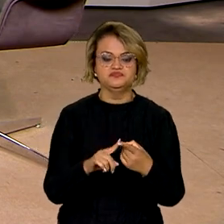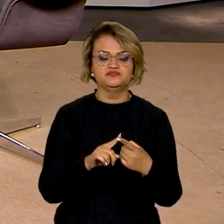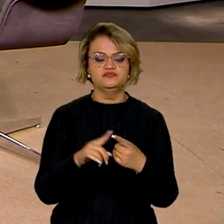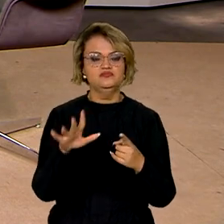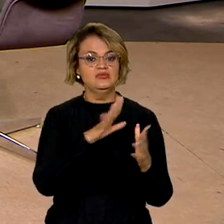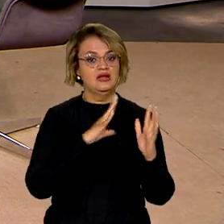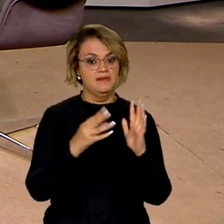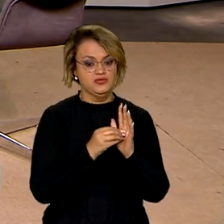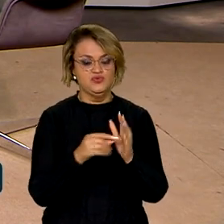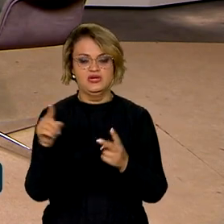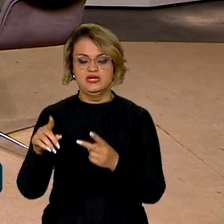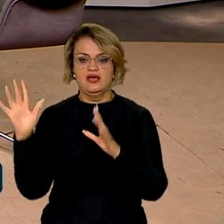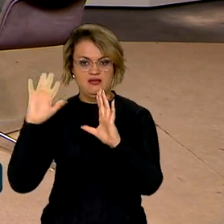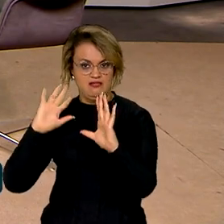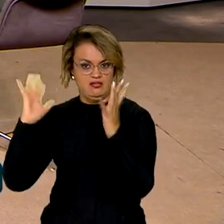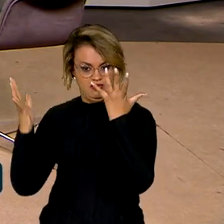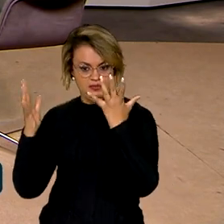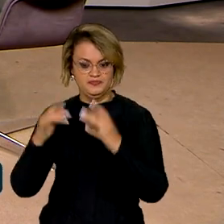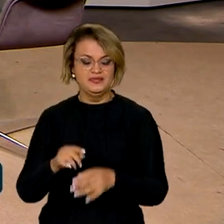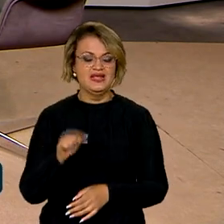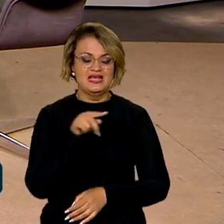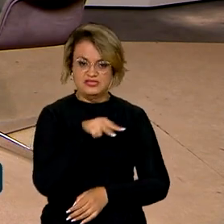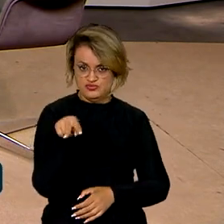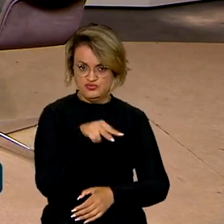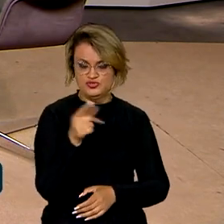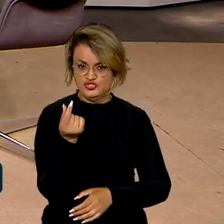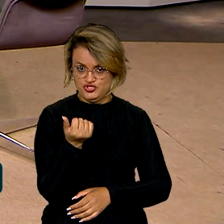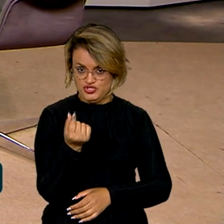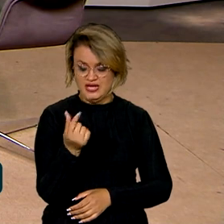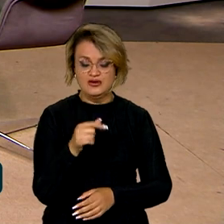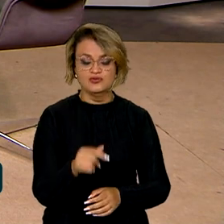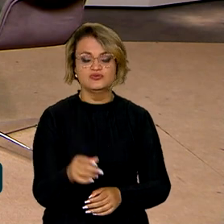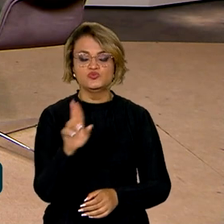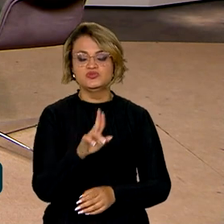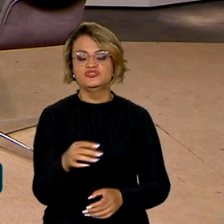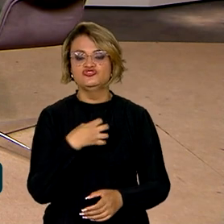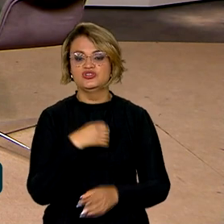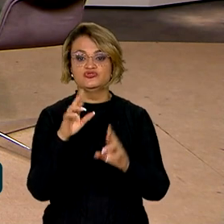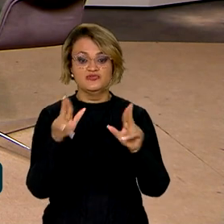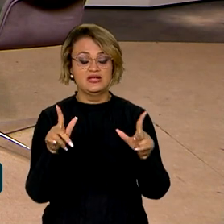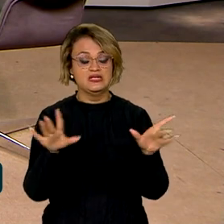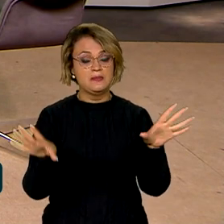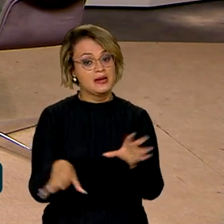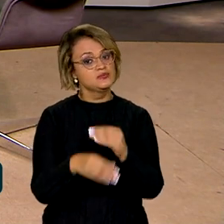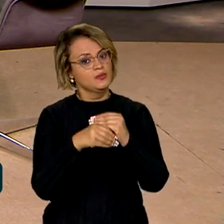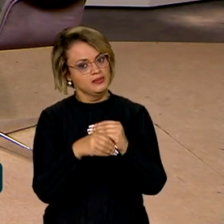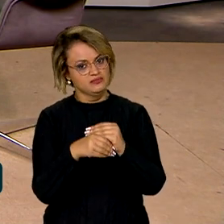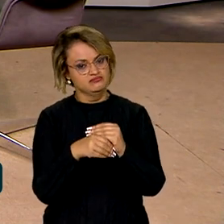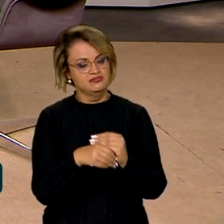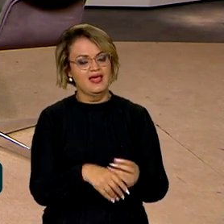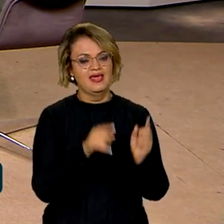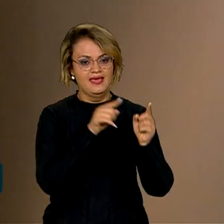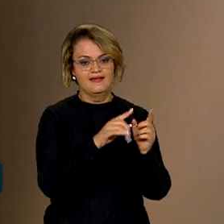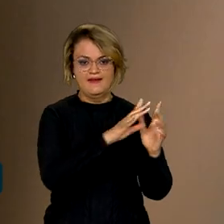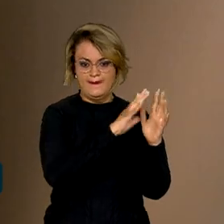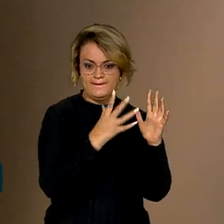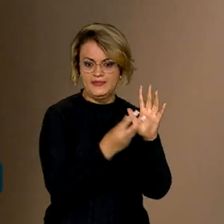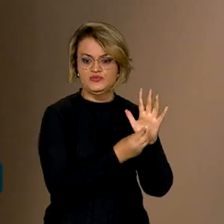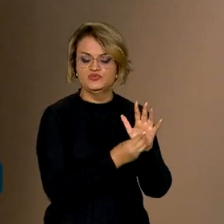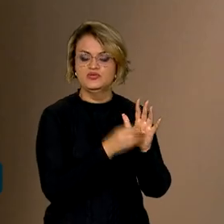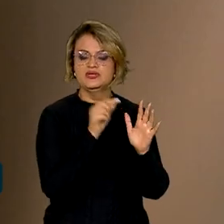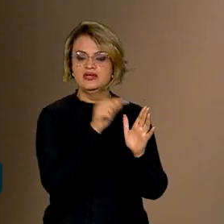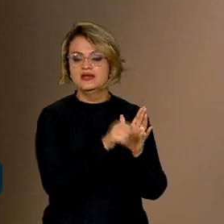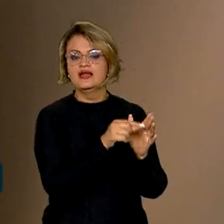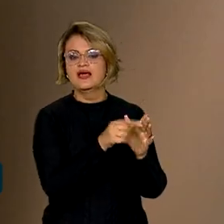Amazônia e o Fundo Clima. Eles são fundos bem diferentes, mas complementares. O Fundo Amazônia, ele é um